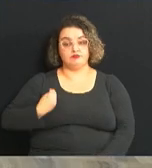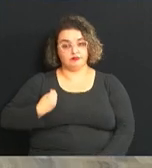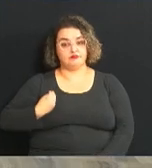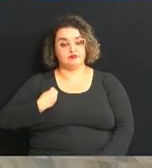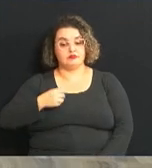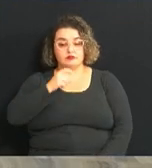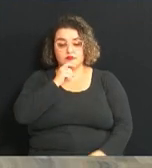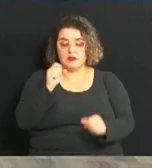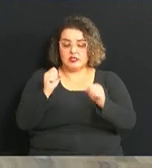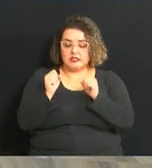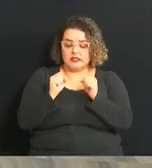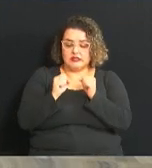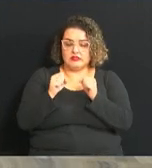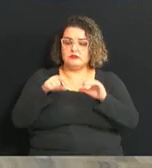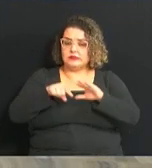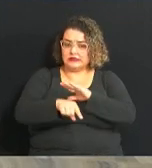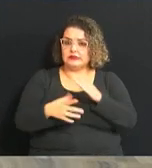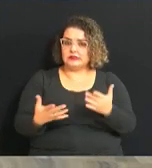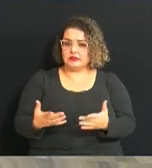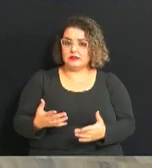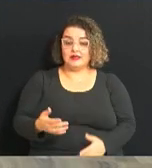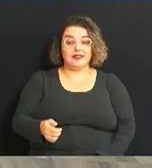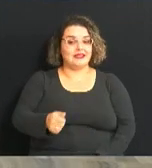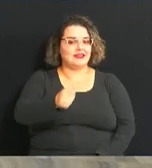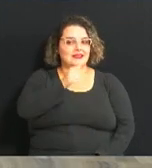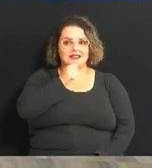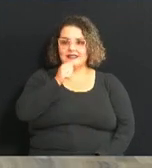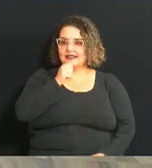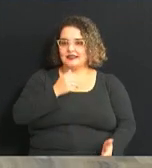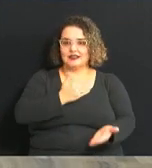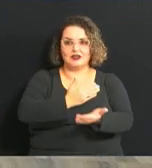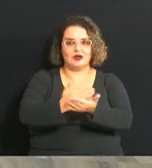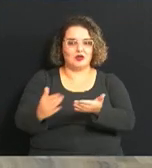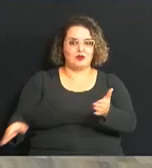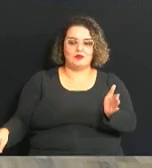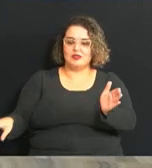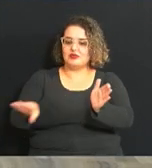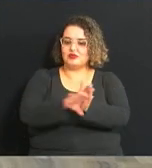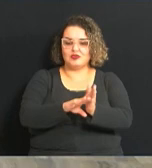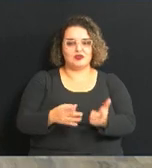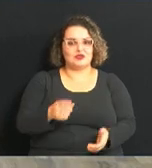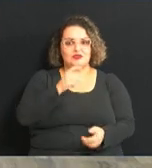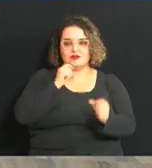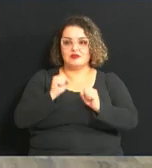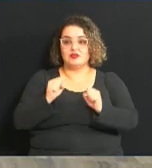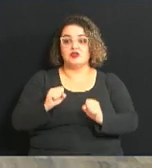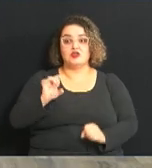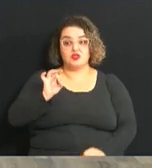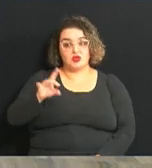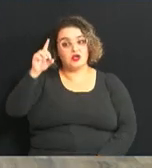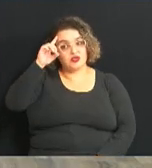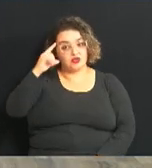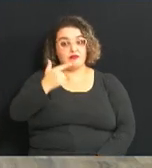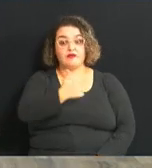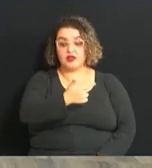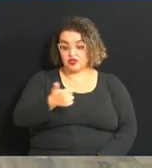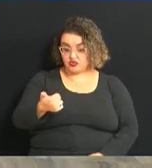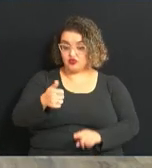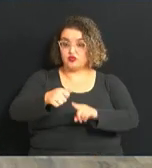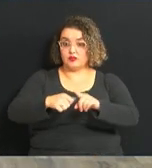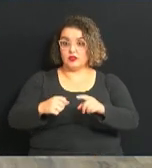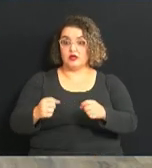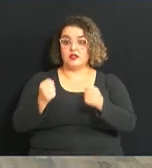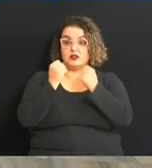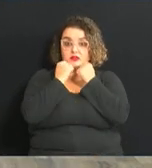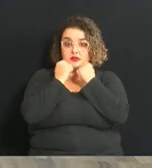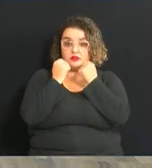frios o inverno nem começou Só dia 21 de junho começa o inverno e a gente já teve uma massa de